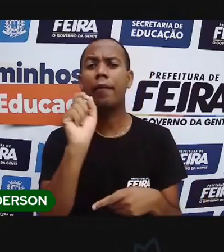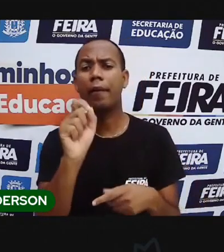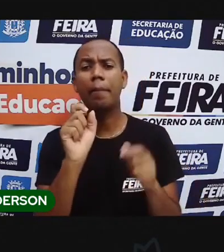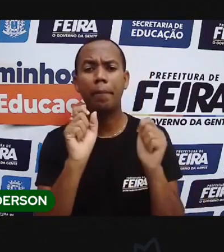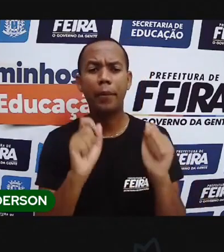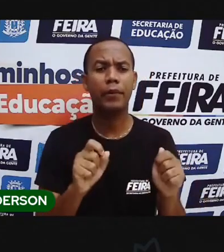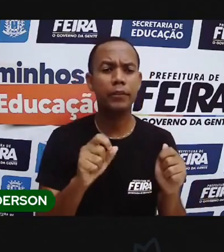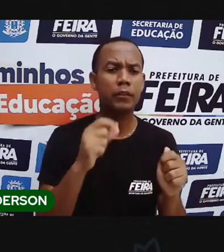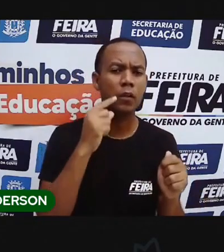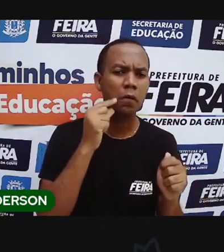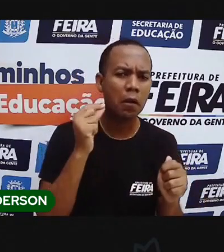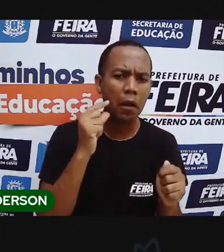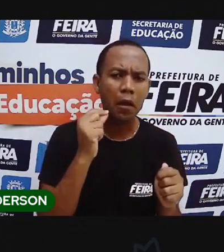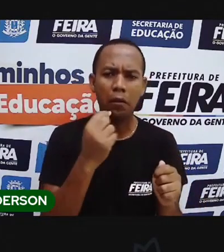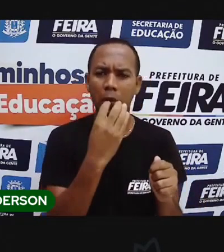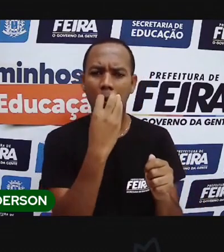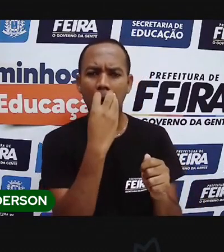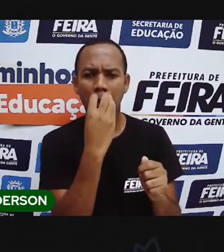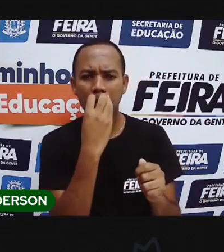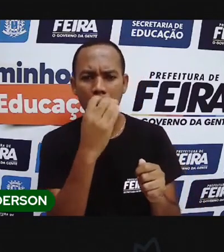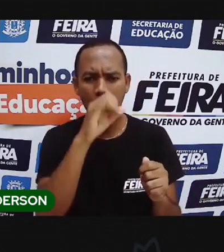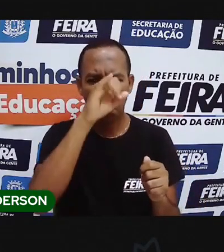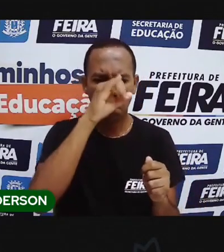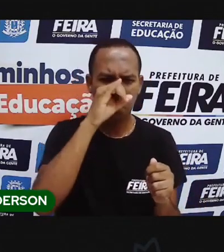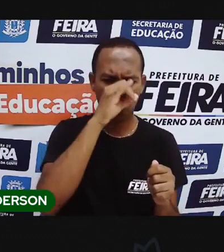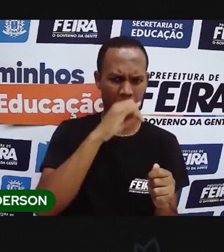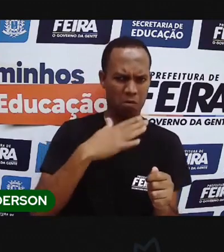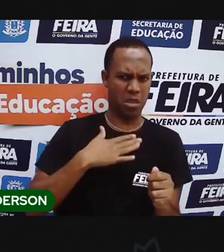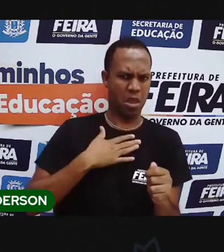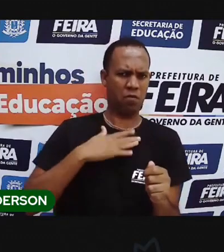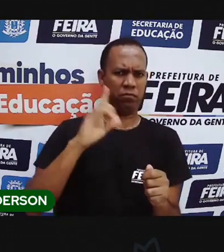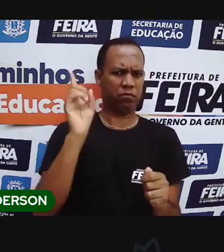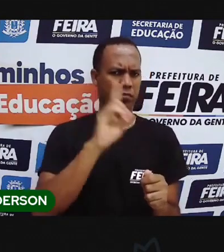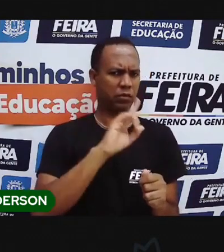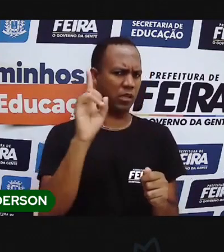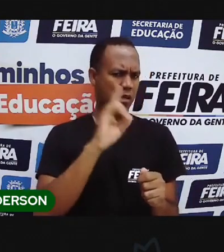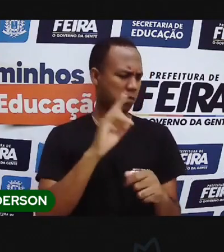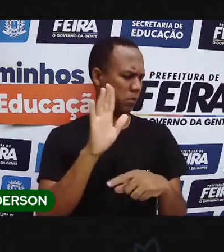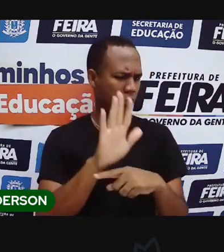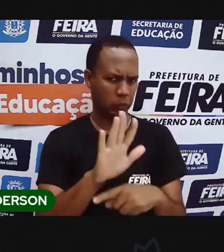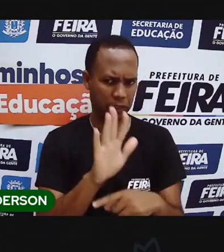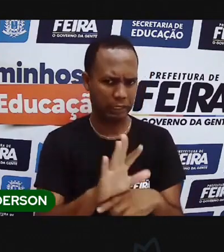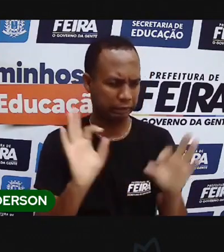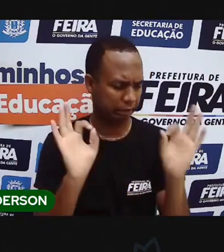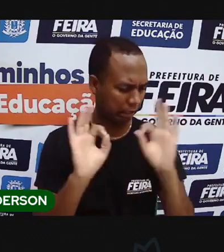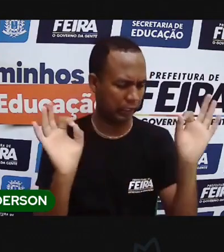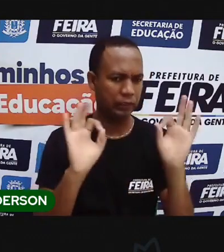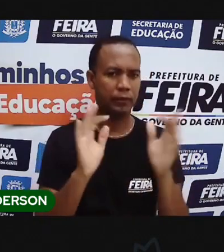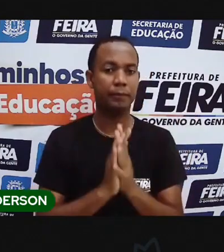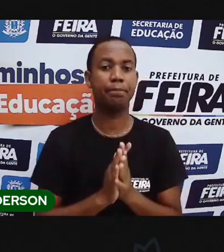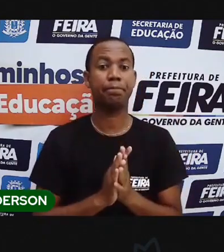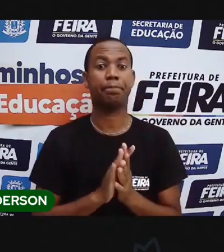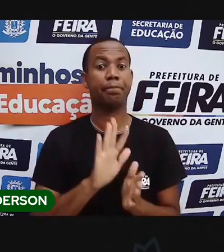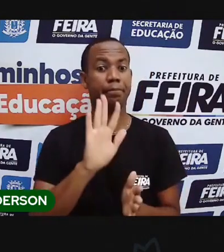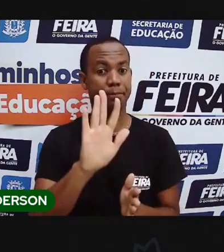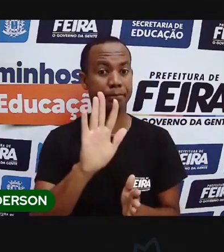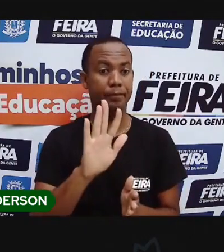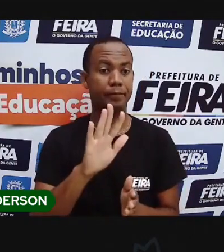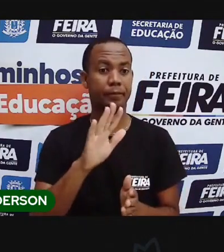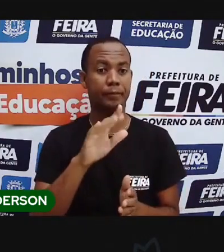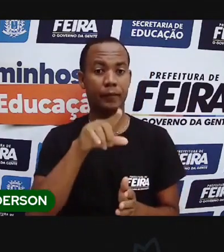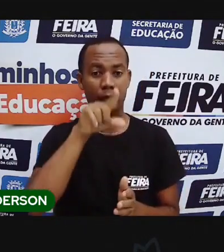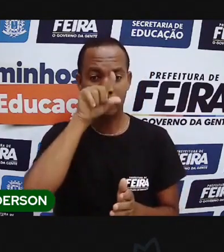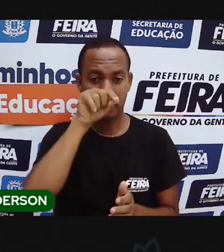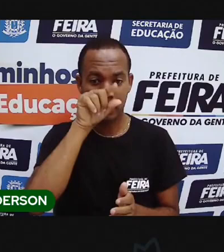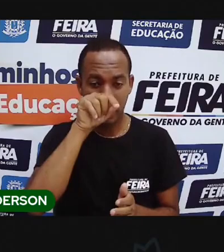O gato, o cachorro e o corpo responderam que não. Ele não poderia. Então, a galinha